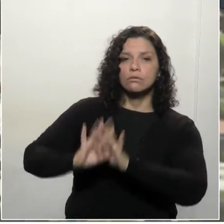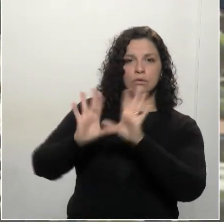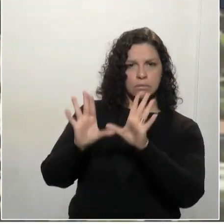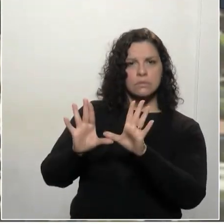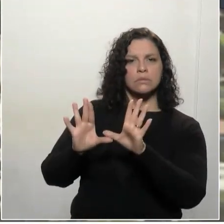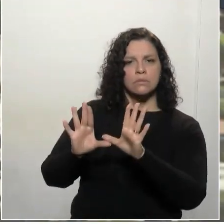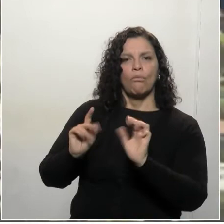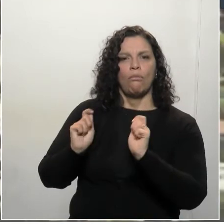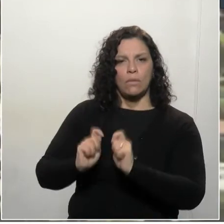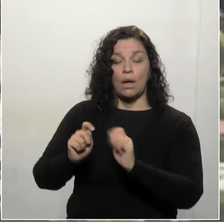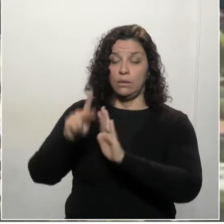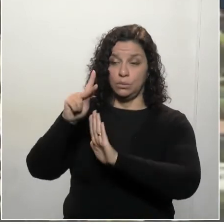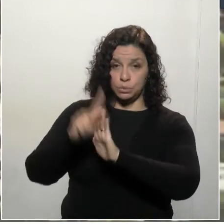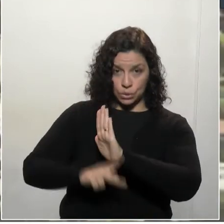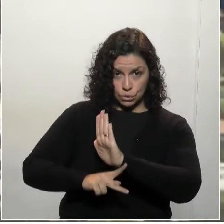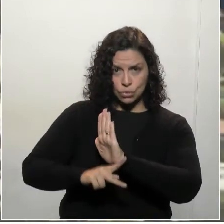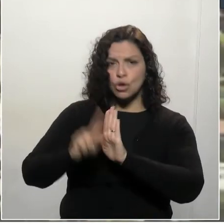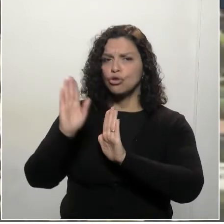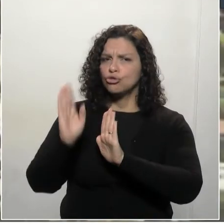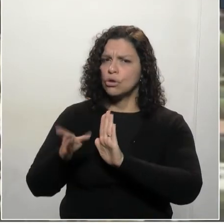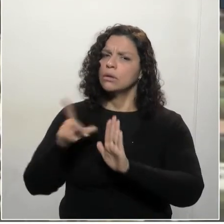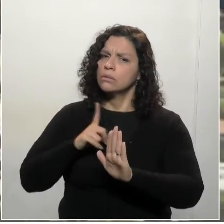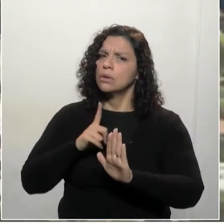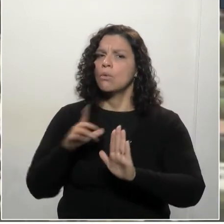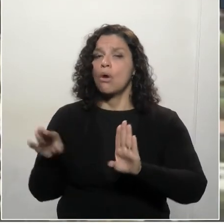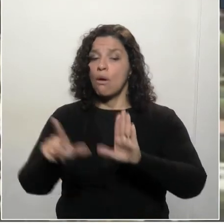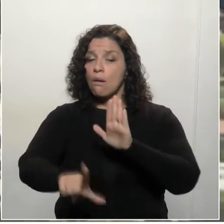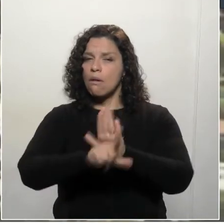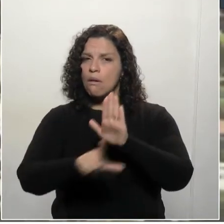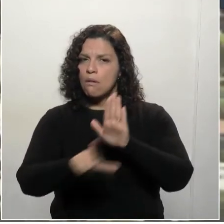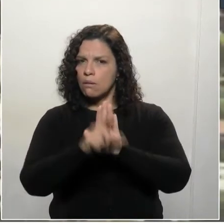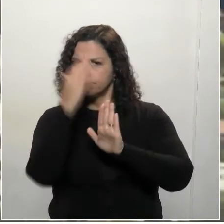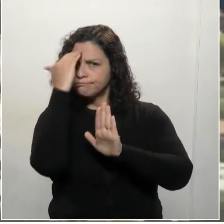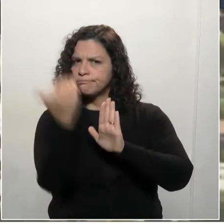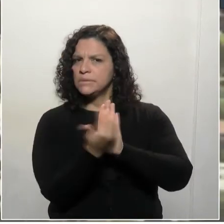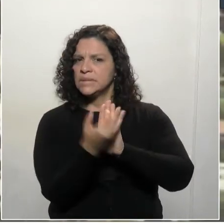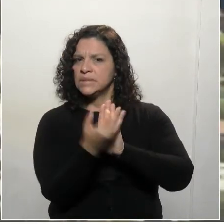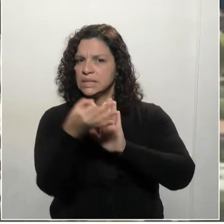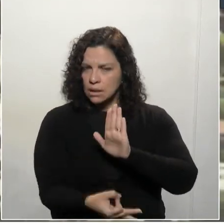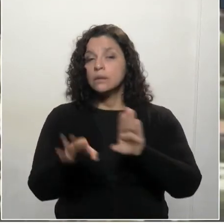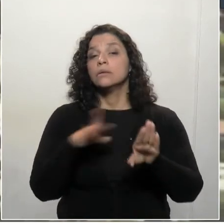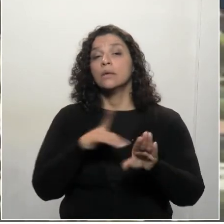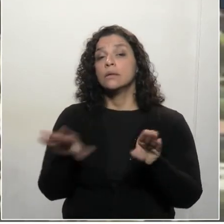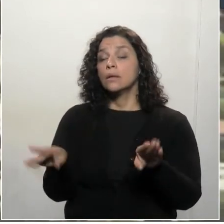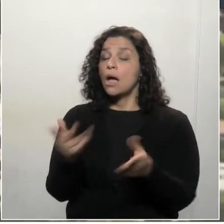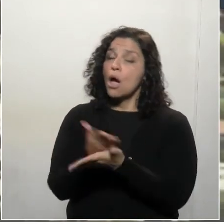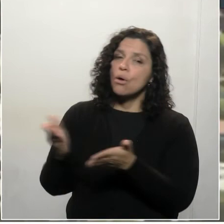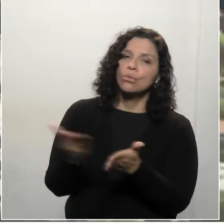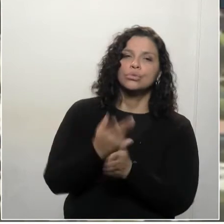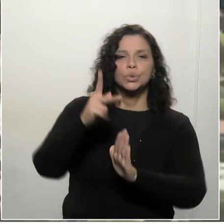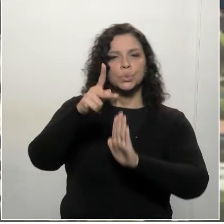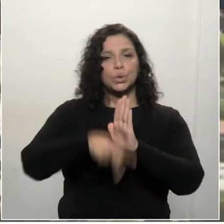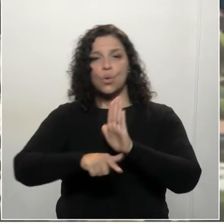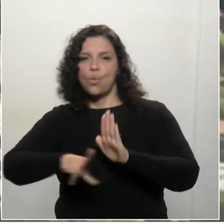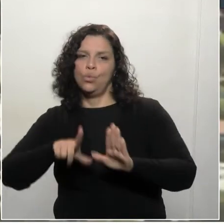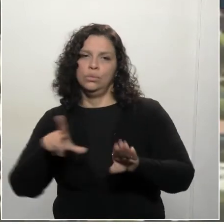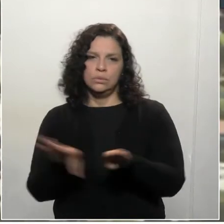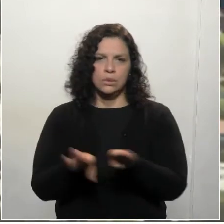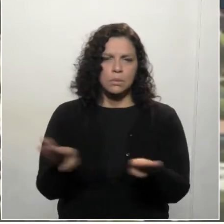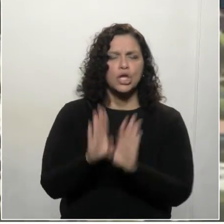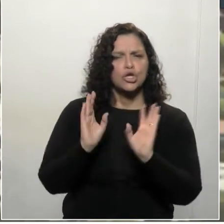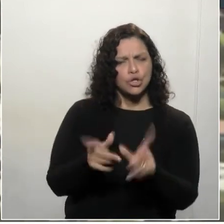Acredito que é um projeto que eu tenho total respaldo legal para fazer. Existem todos os projetos, inclusive